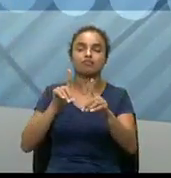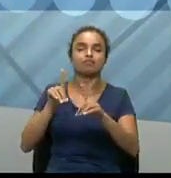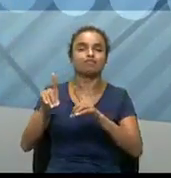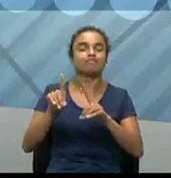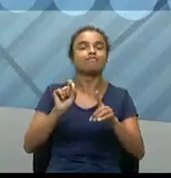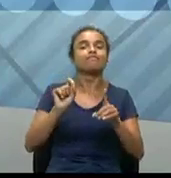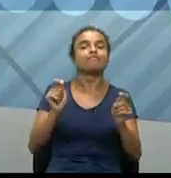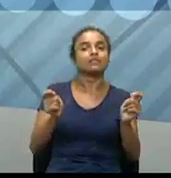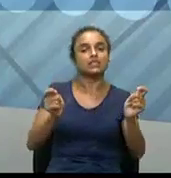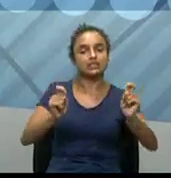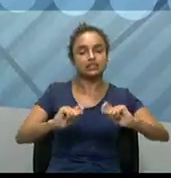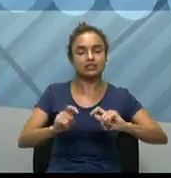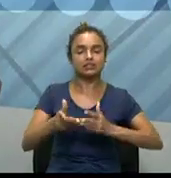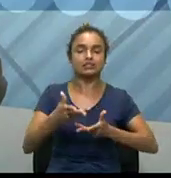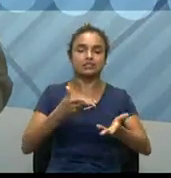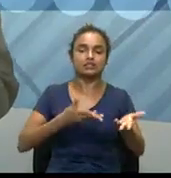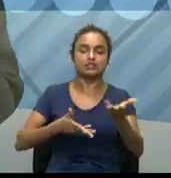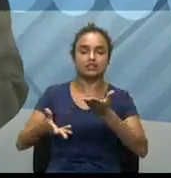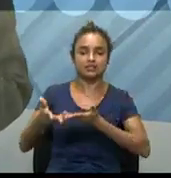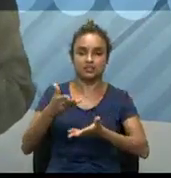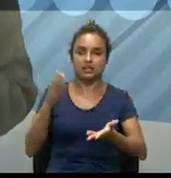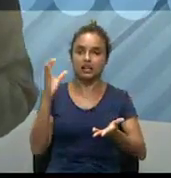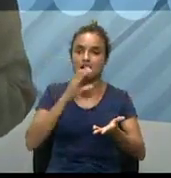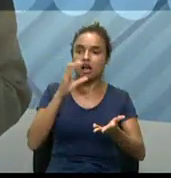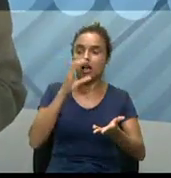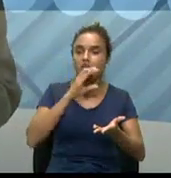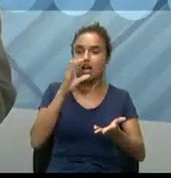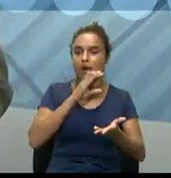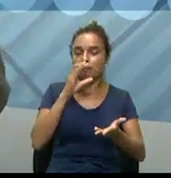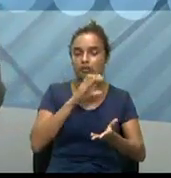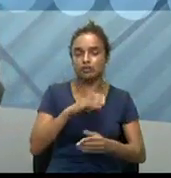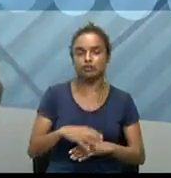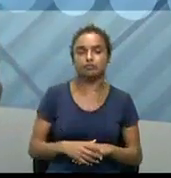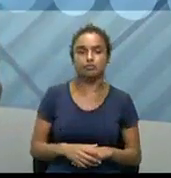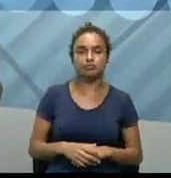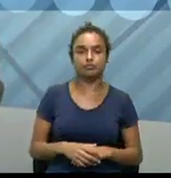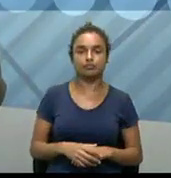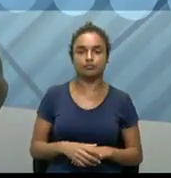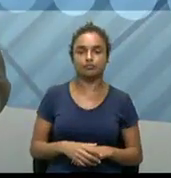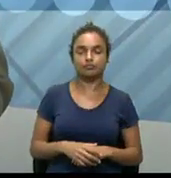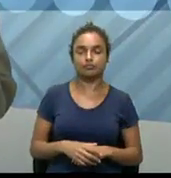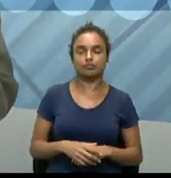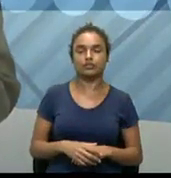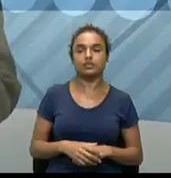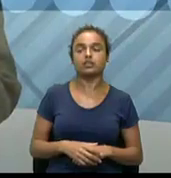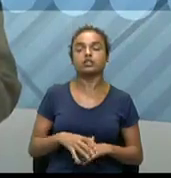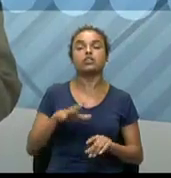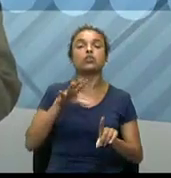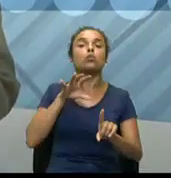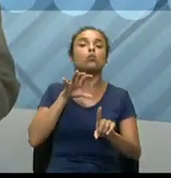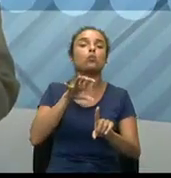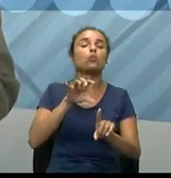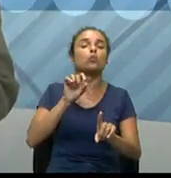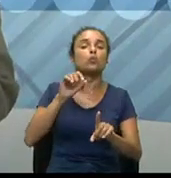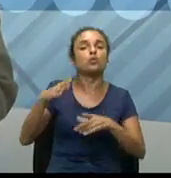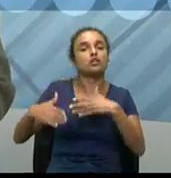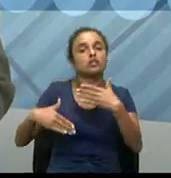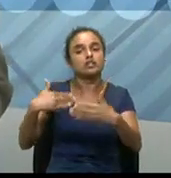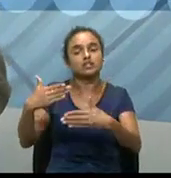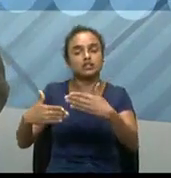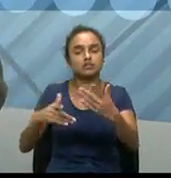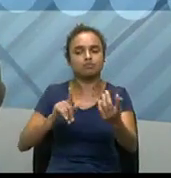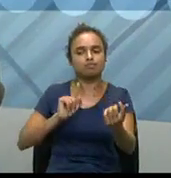permite, então, essa agilidade, né? Quer dizer, ainda tem como impacto a questão do